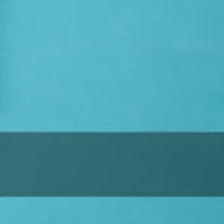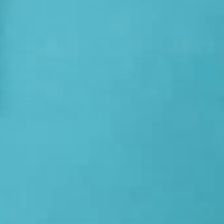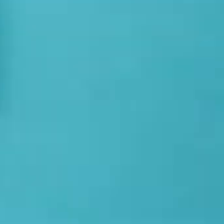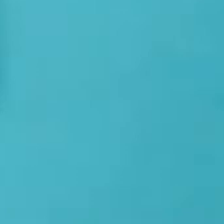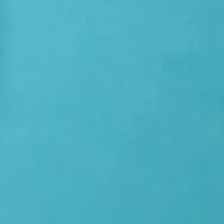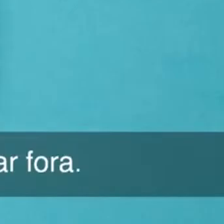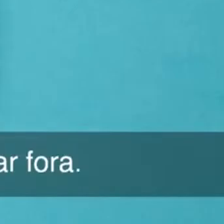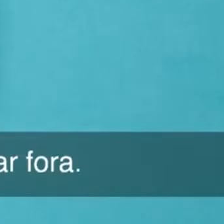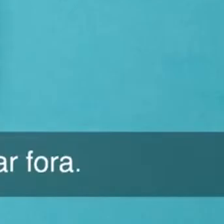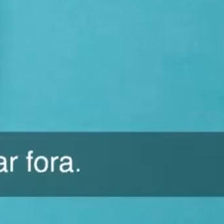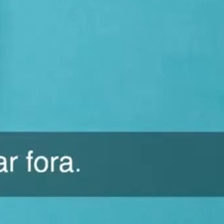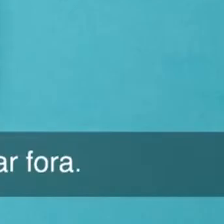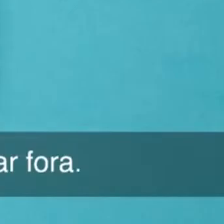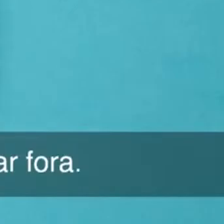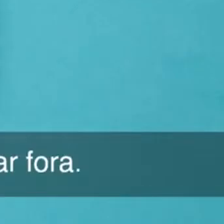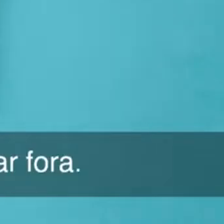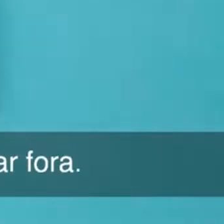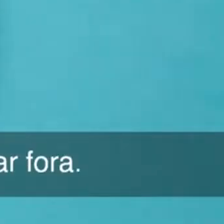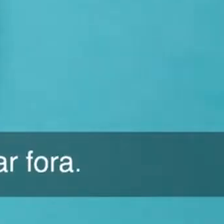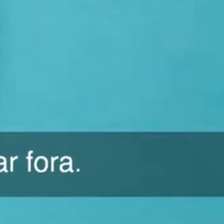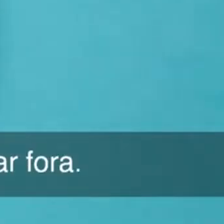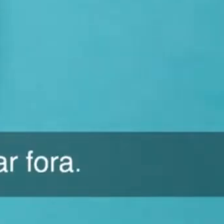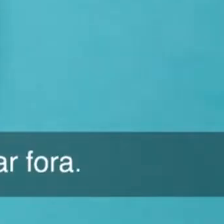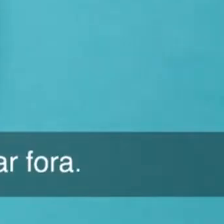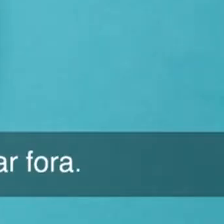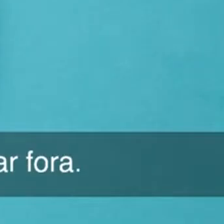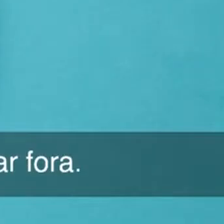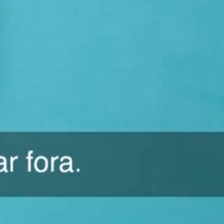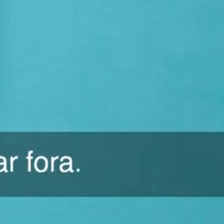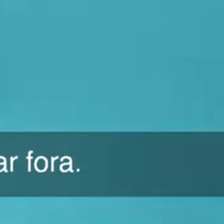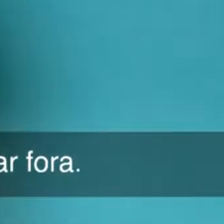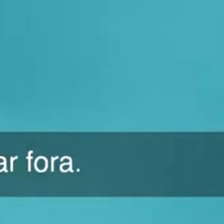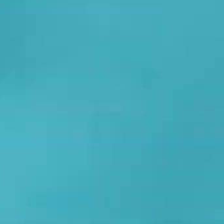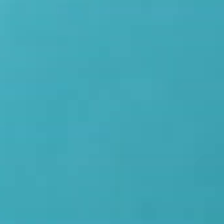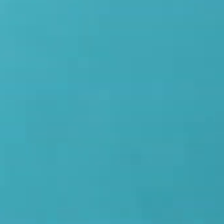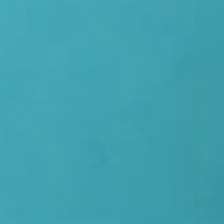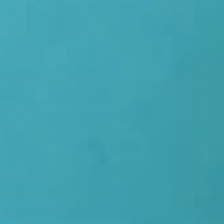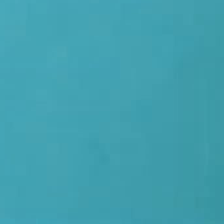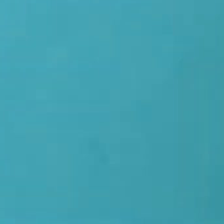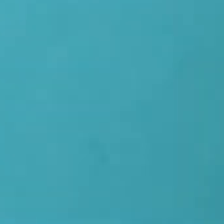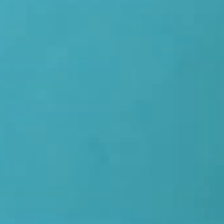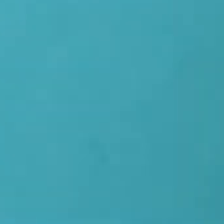caminho andado. Eu acho que quase todo mundo tem que ter uma experiência de morar fora.